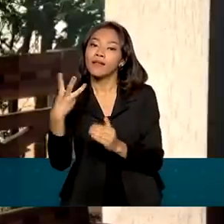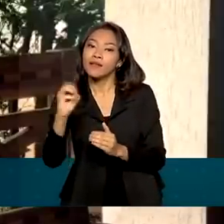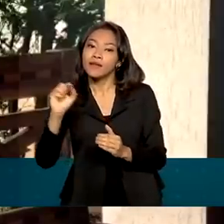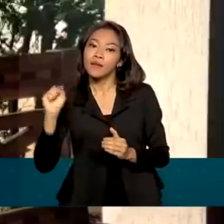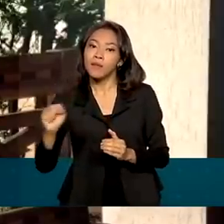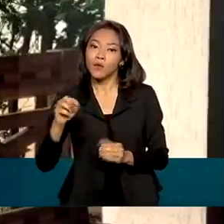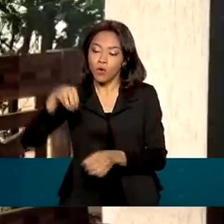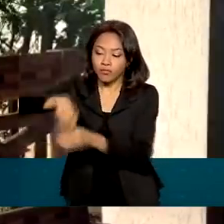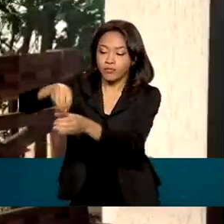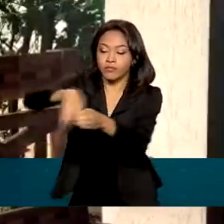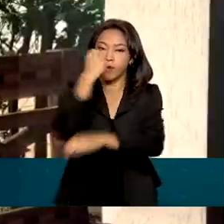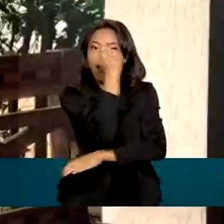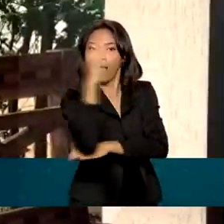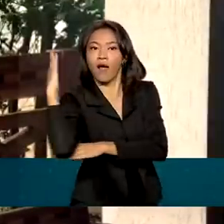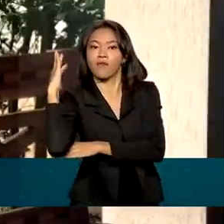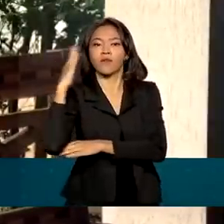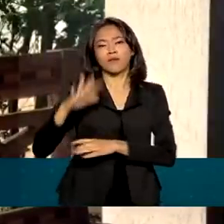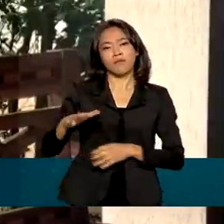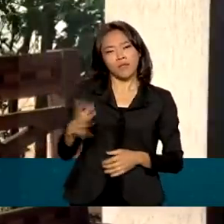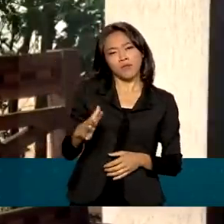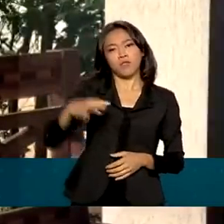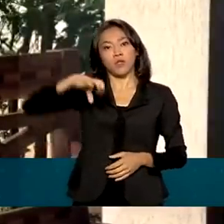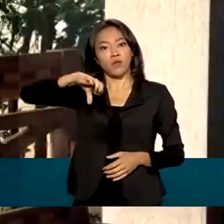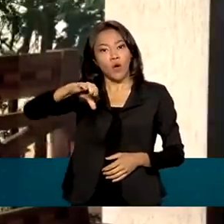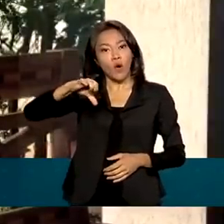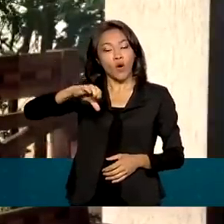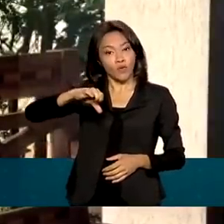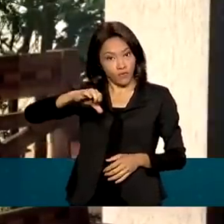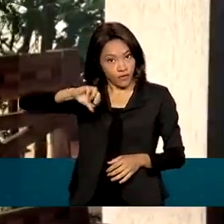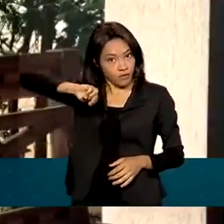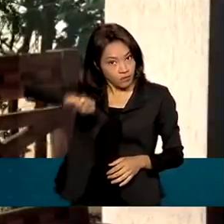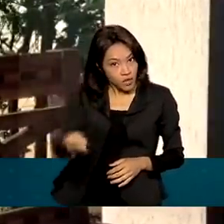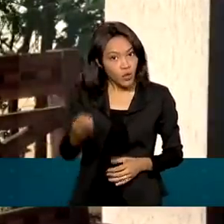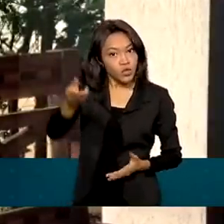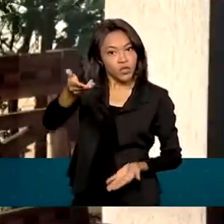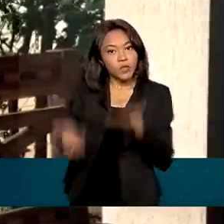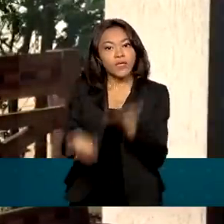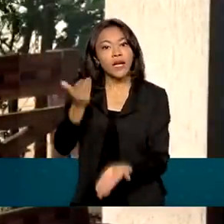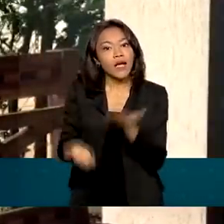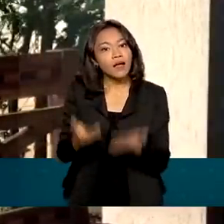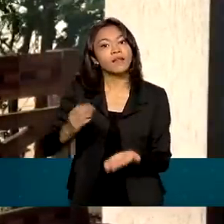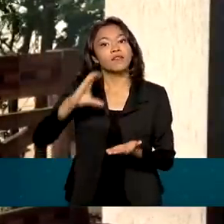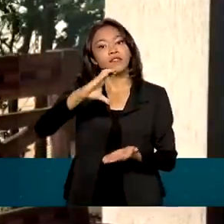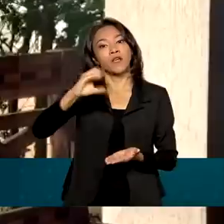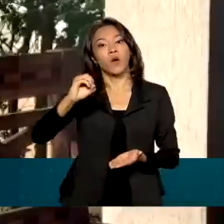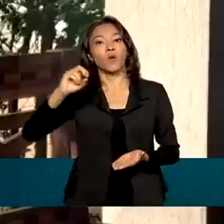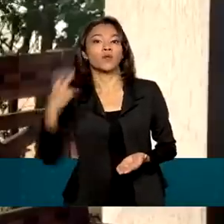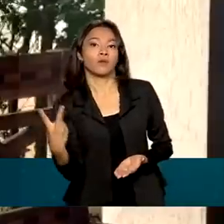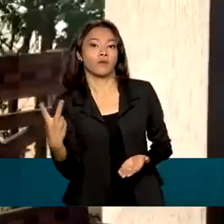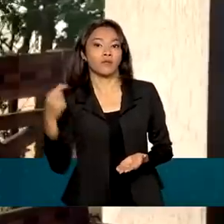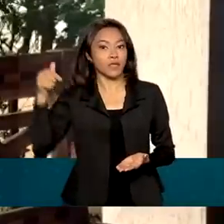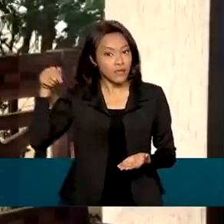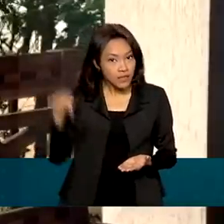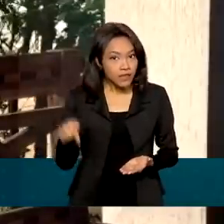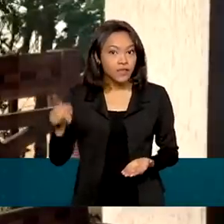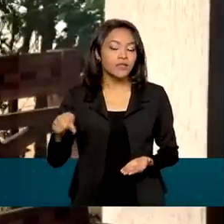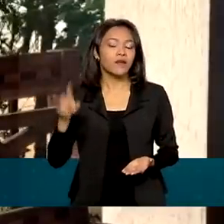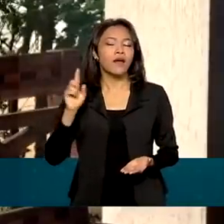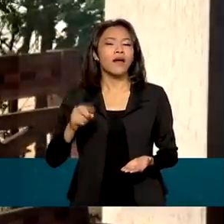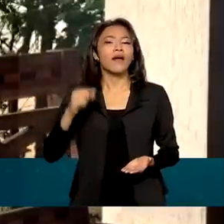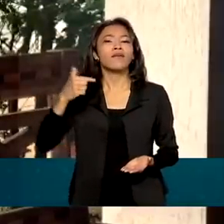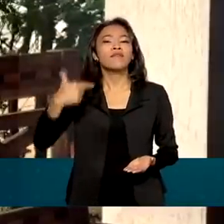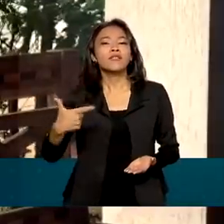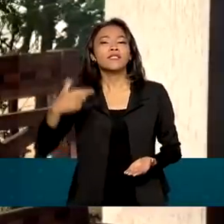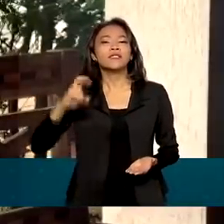aproximadamente 9 milhões de toneladas de carbono na atmosfera, considerando um ciclo de 25